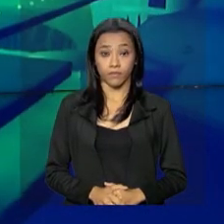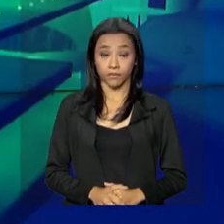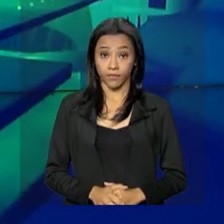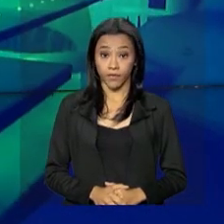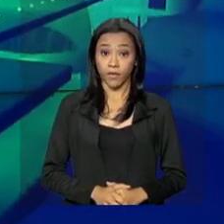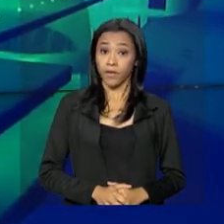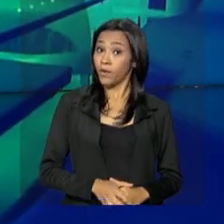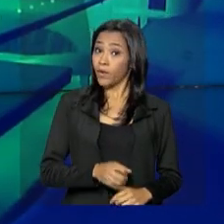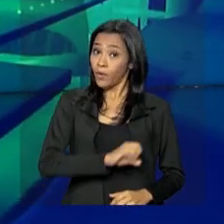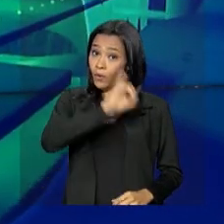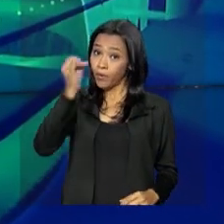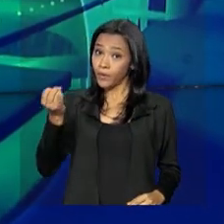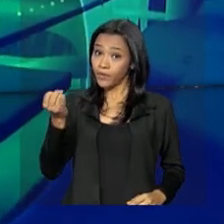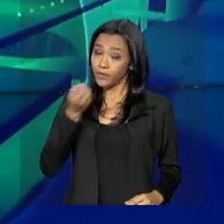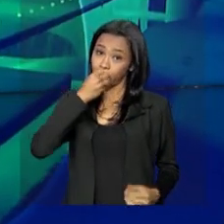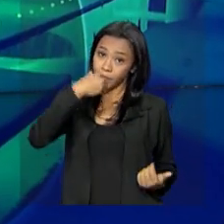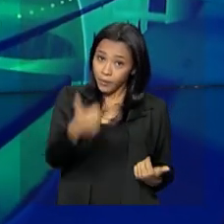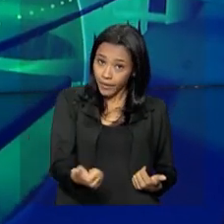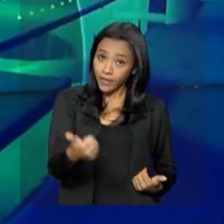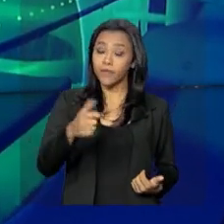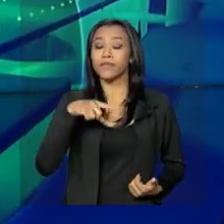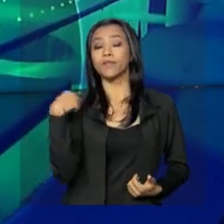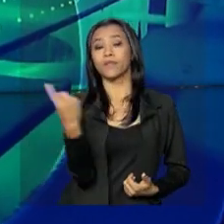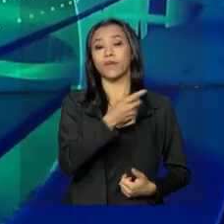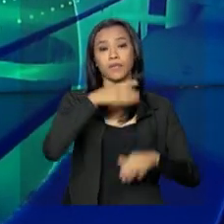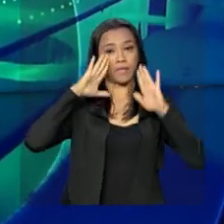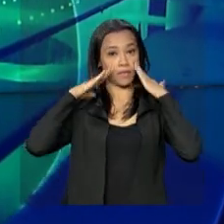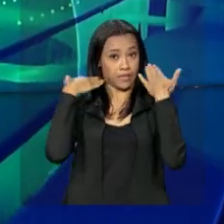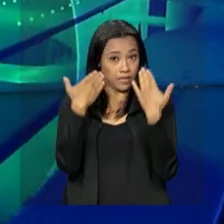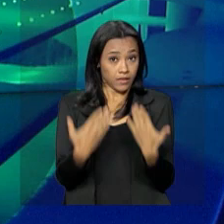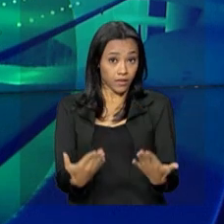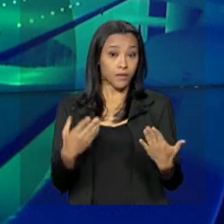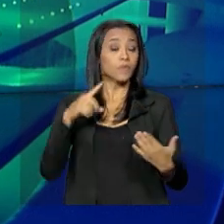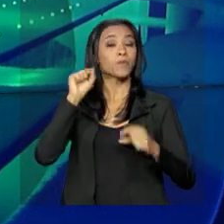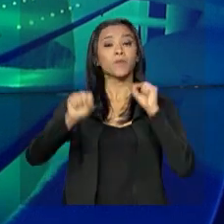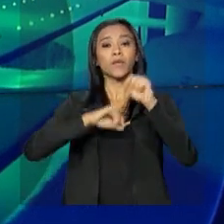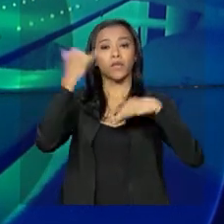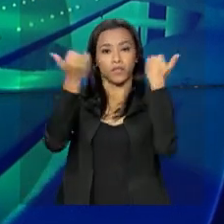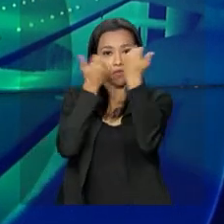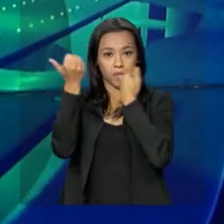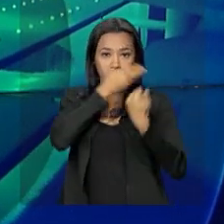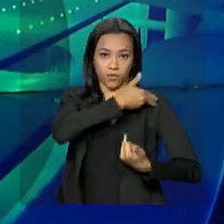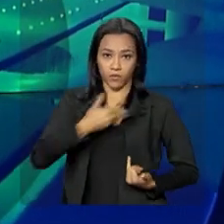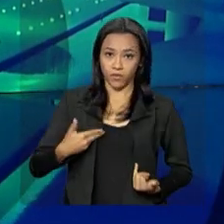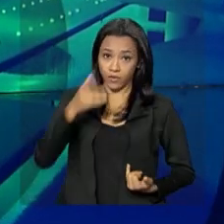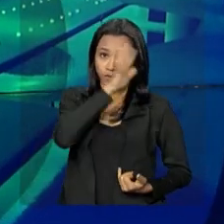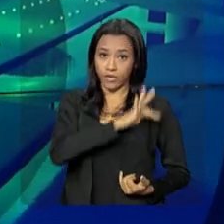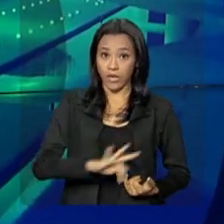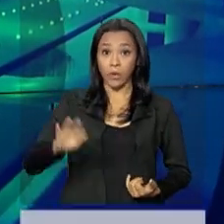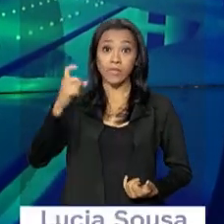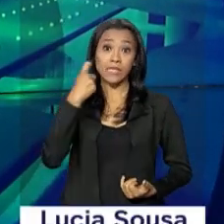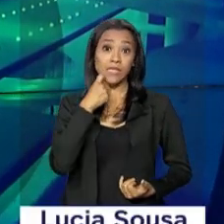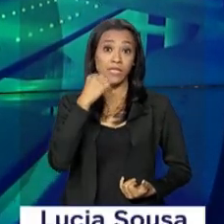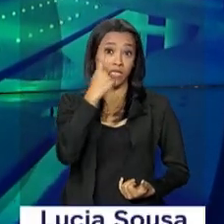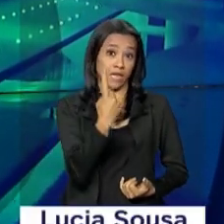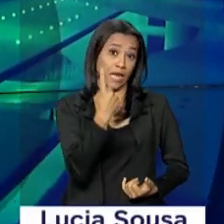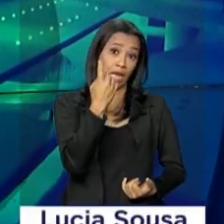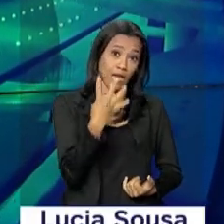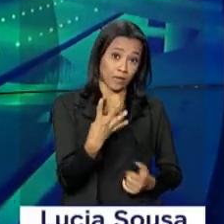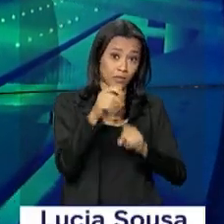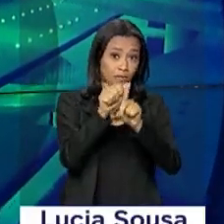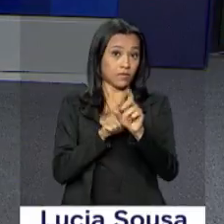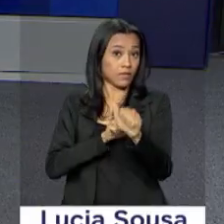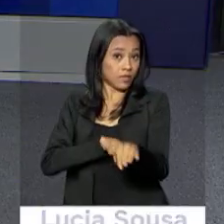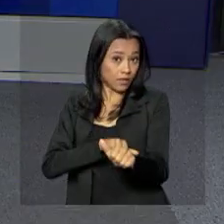Oi, tudo bem? O repórter NBR está no ar, trazendo pra você as notícias do governo federal desta sexta-feira, 14 de